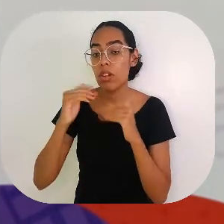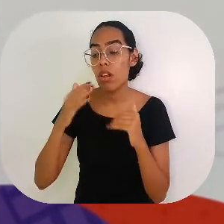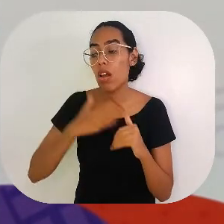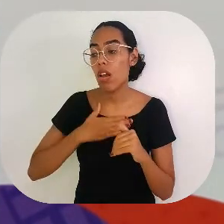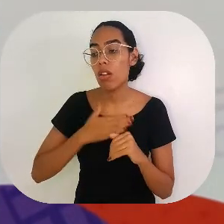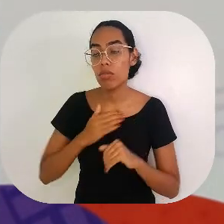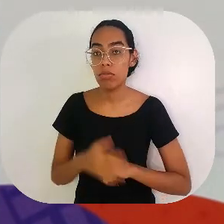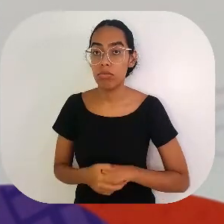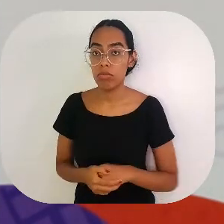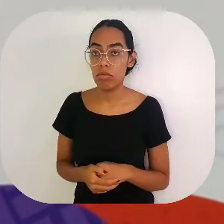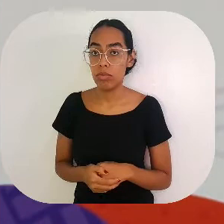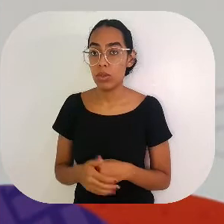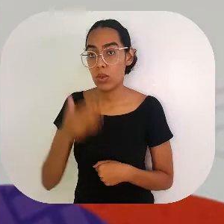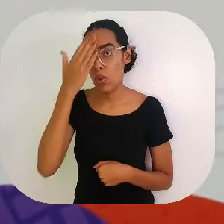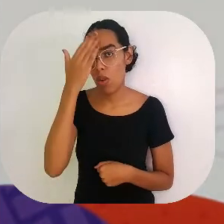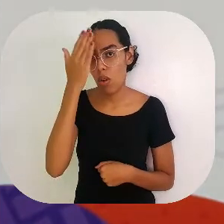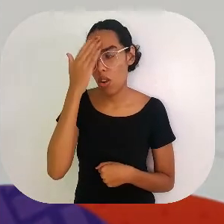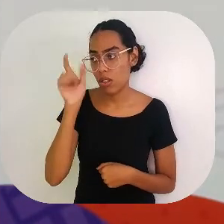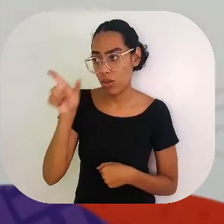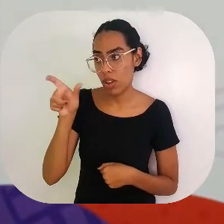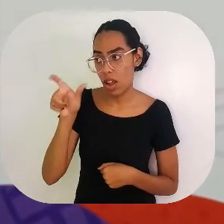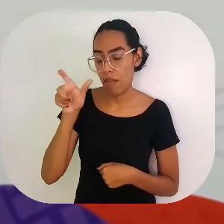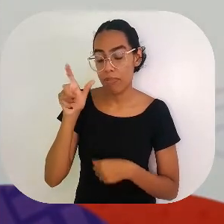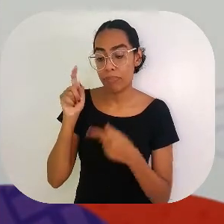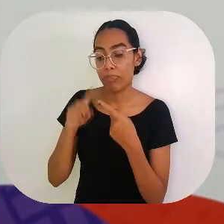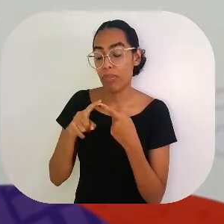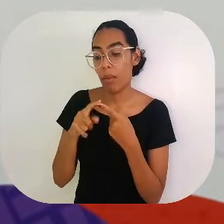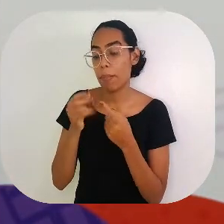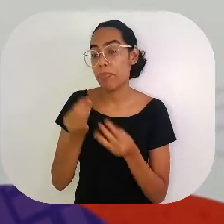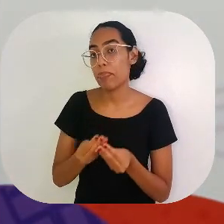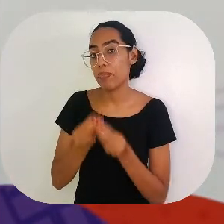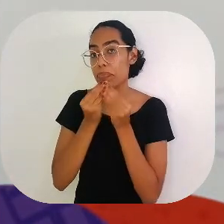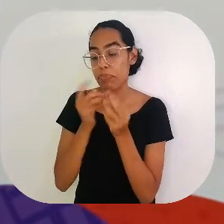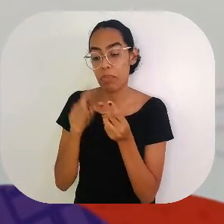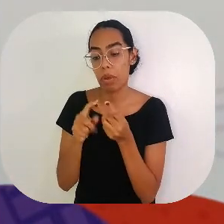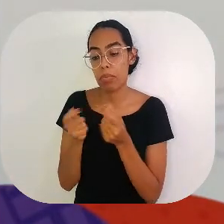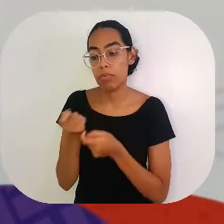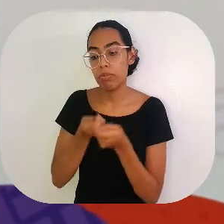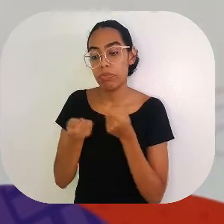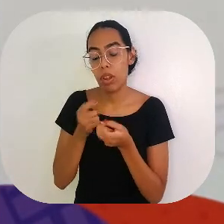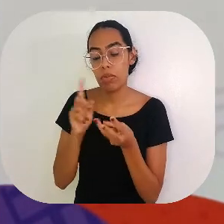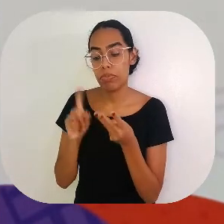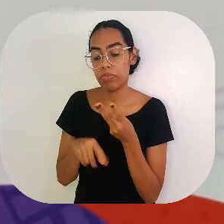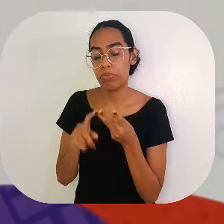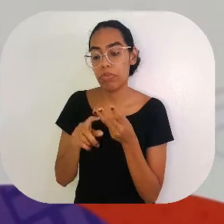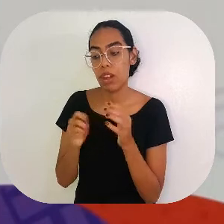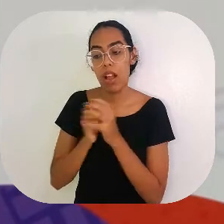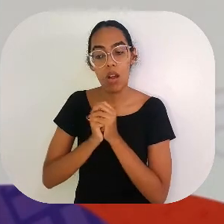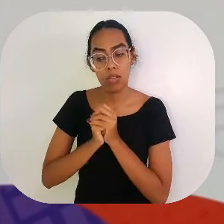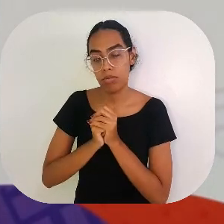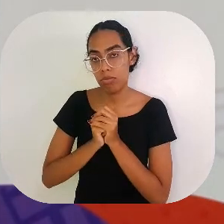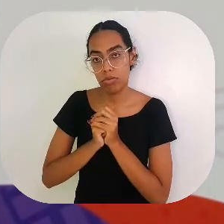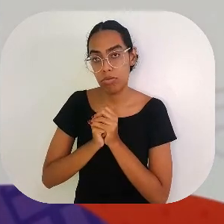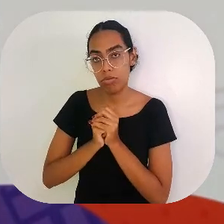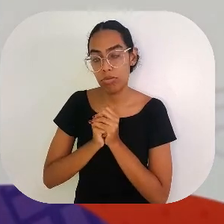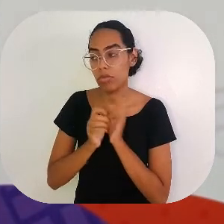O senhor entende é de missa, é de terço, é de reza. Então não